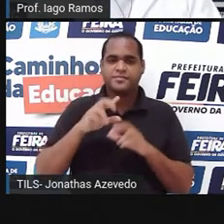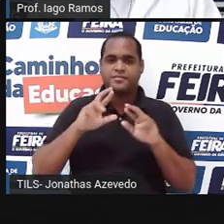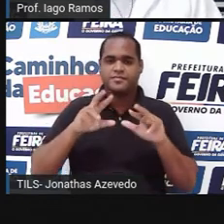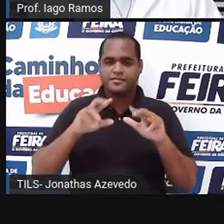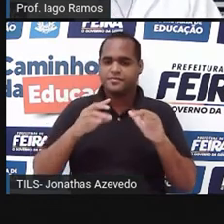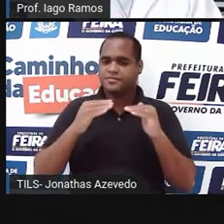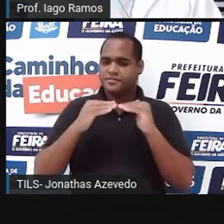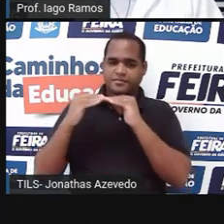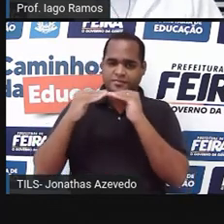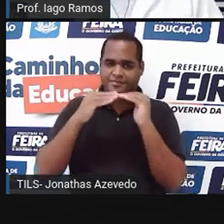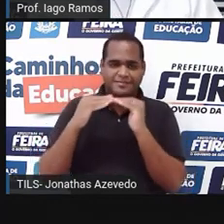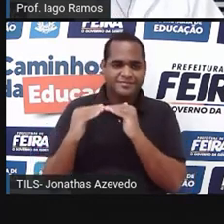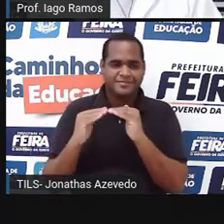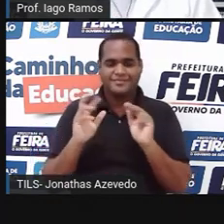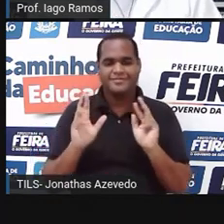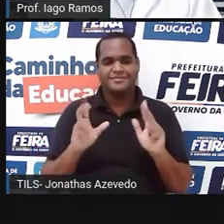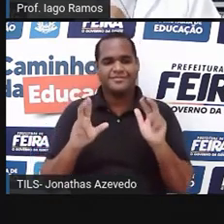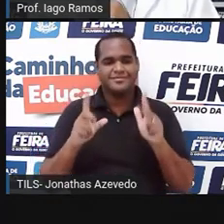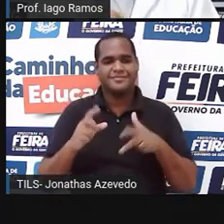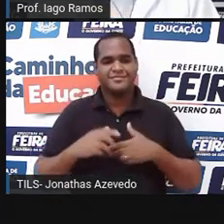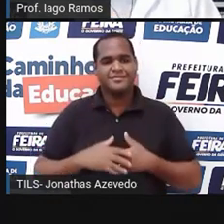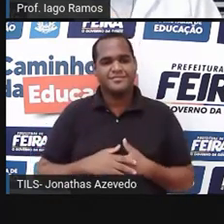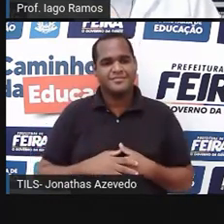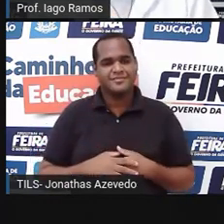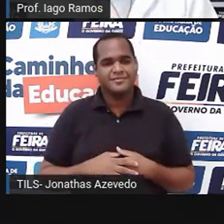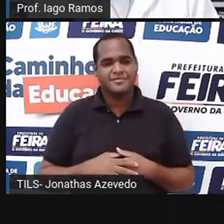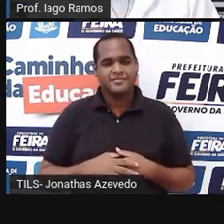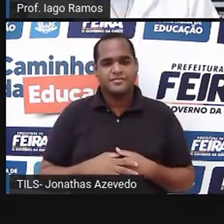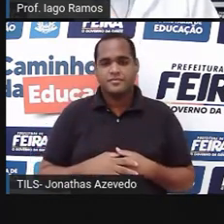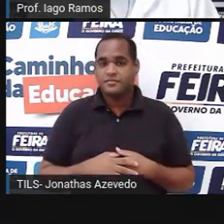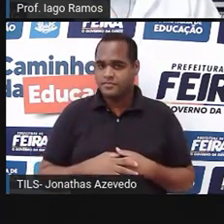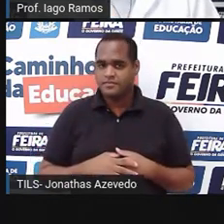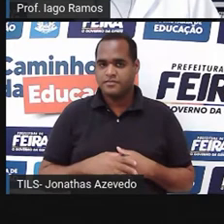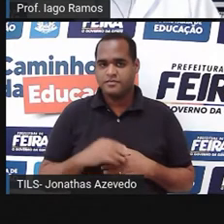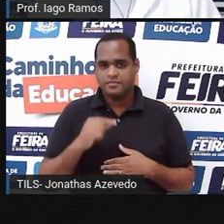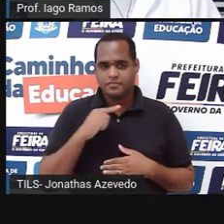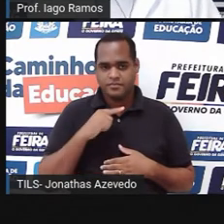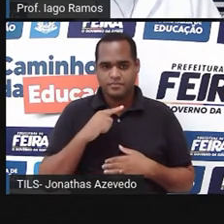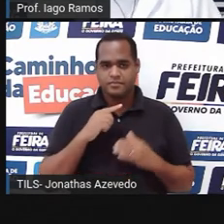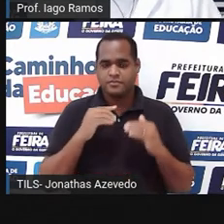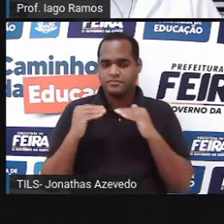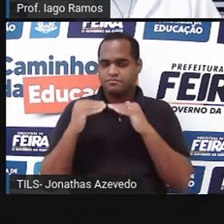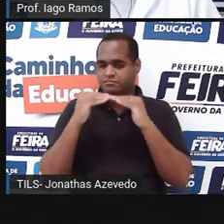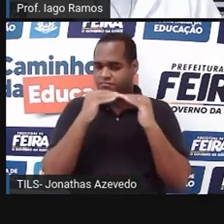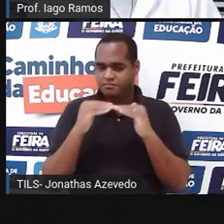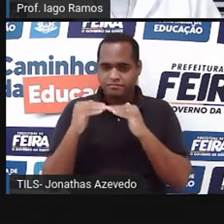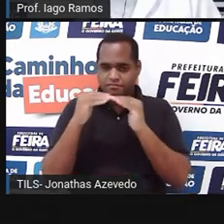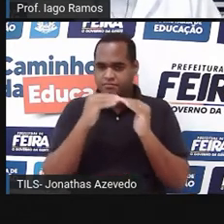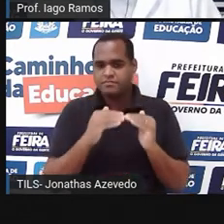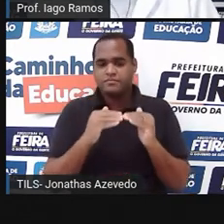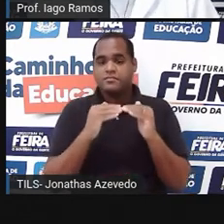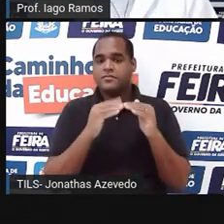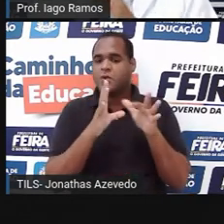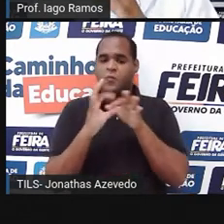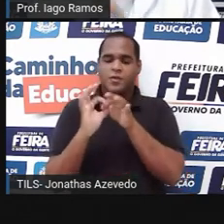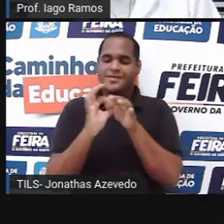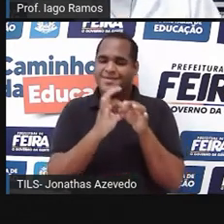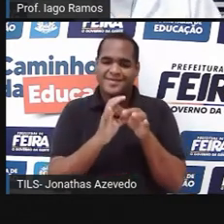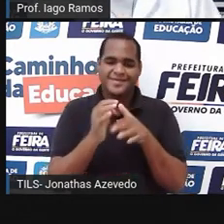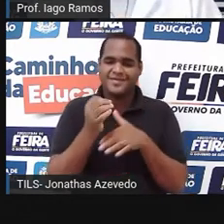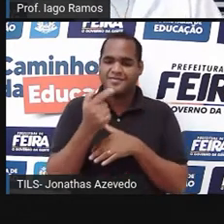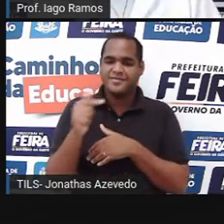proporcionais. Não tem proporcionalidade entre as grandezas,